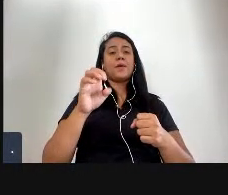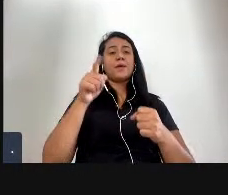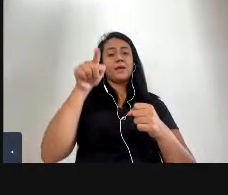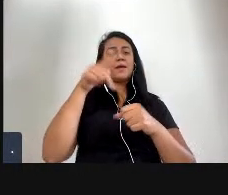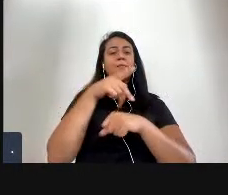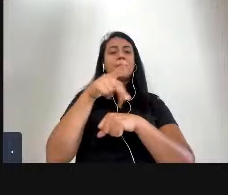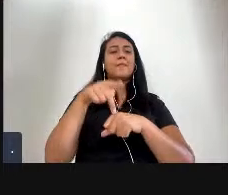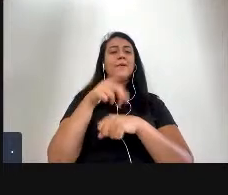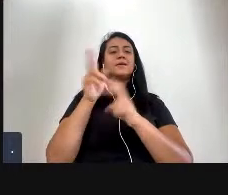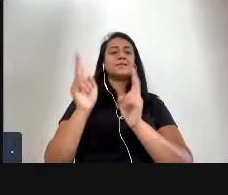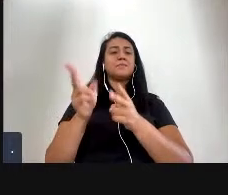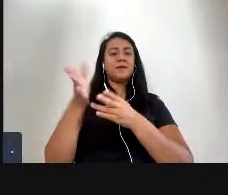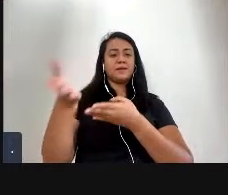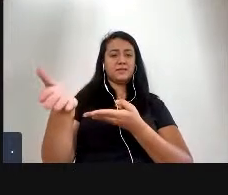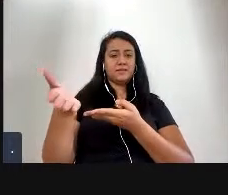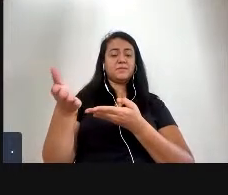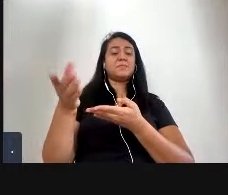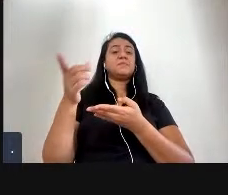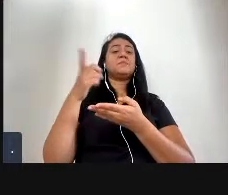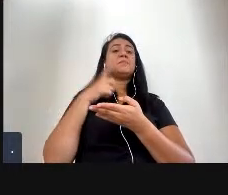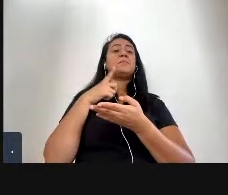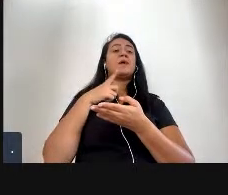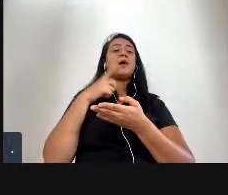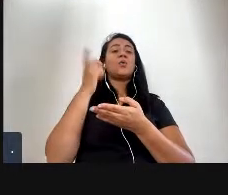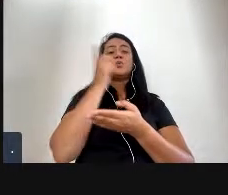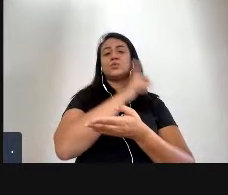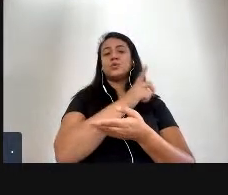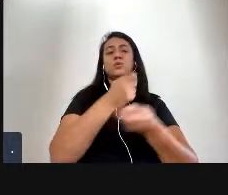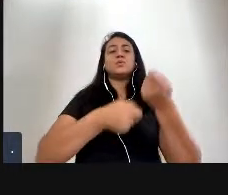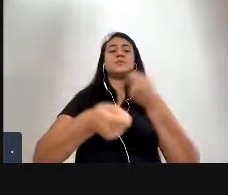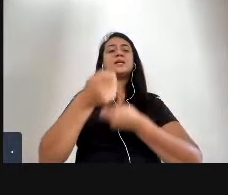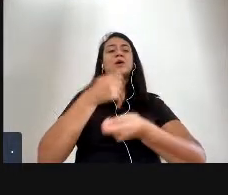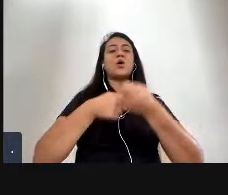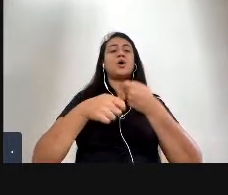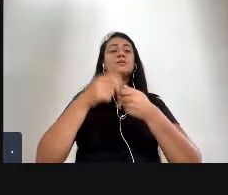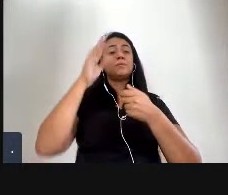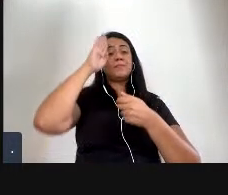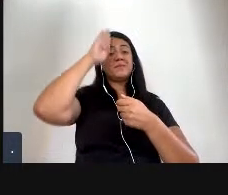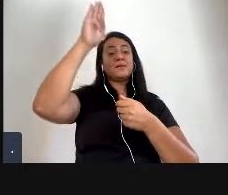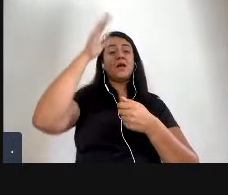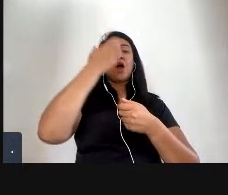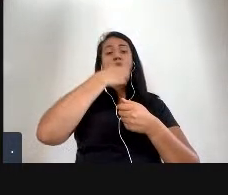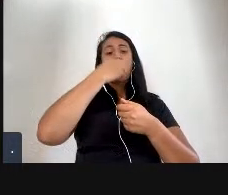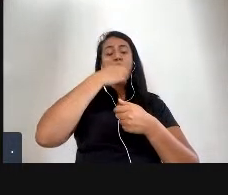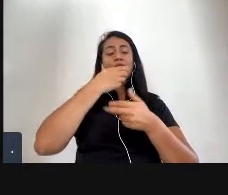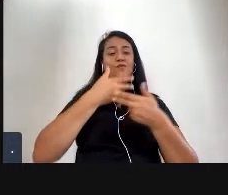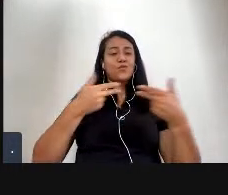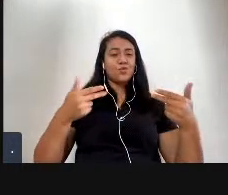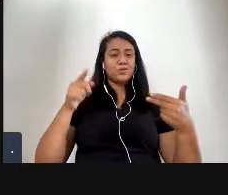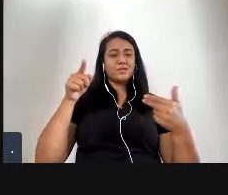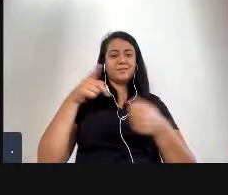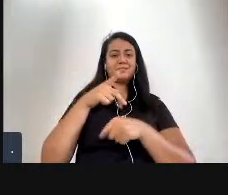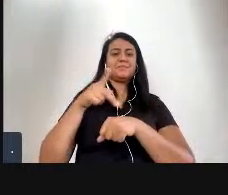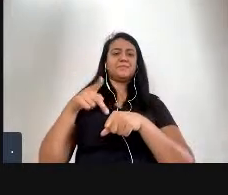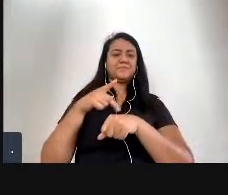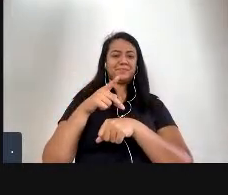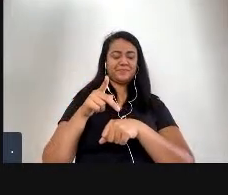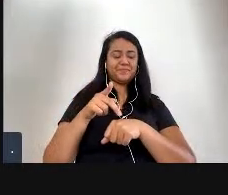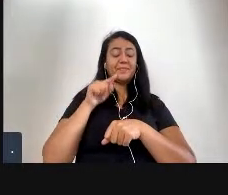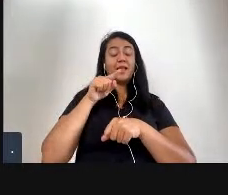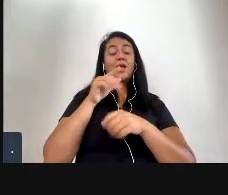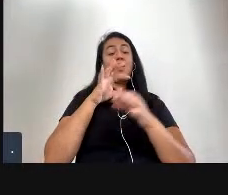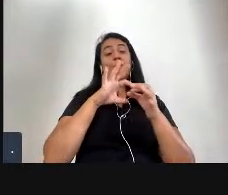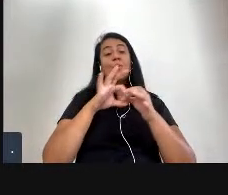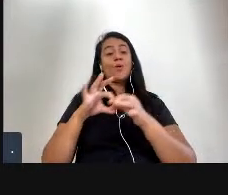somente de frutas nesse país então nós dentro dessa questão da arte da